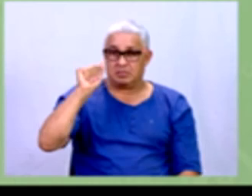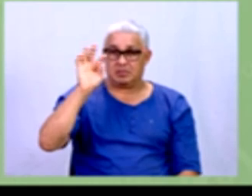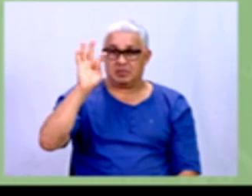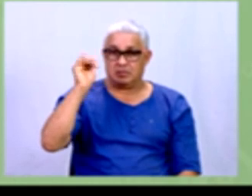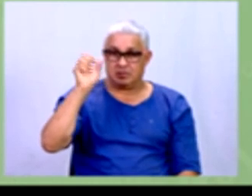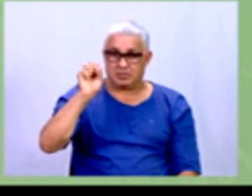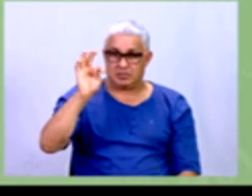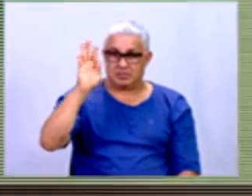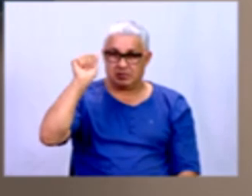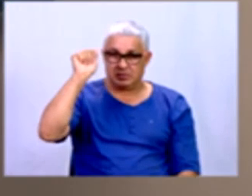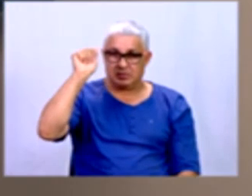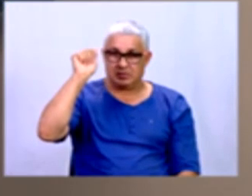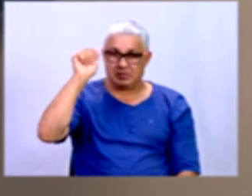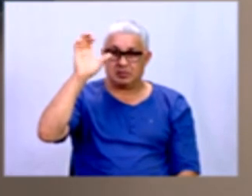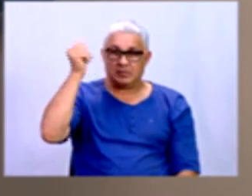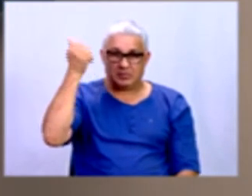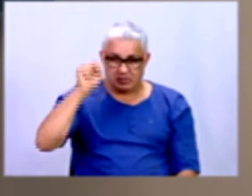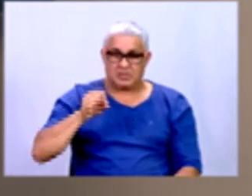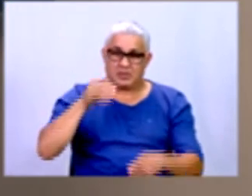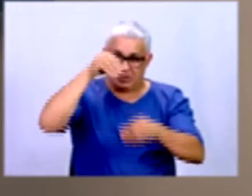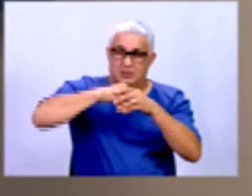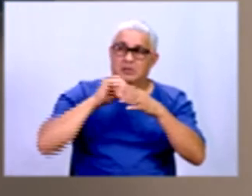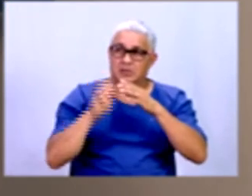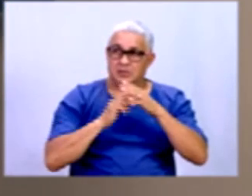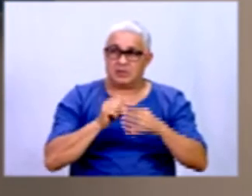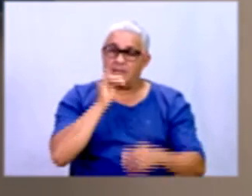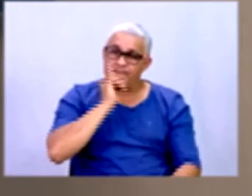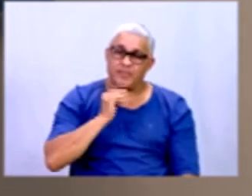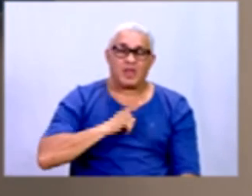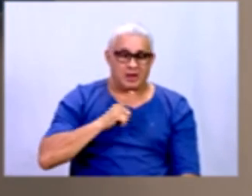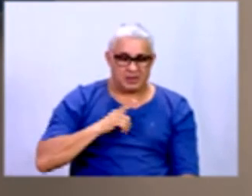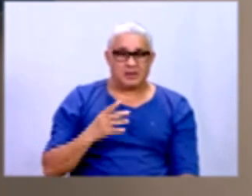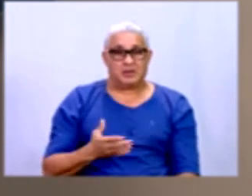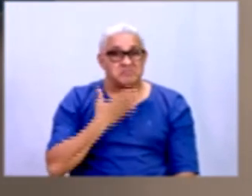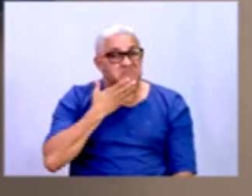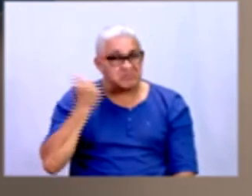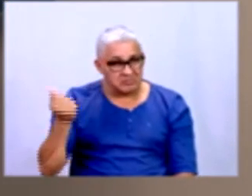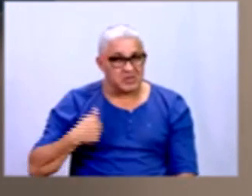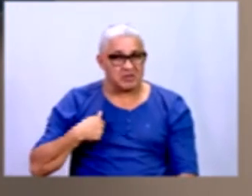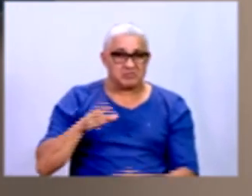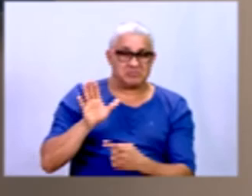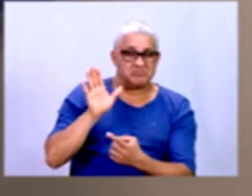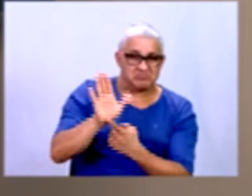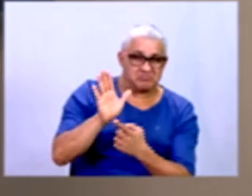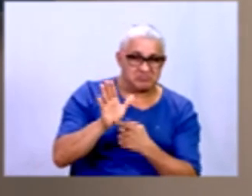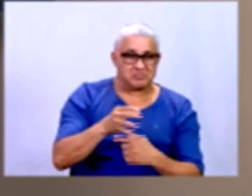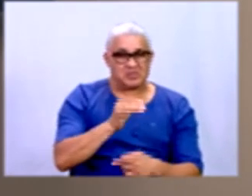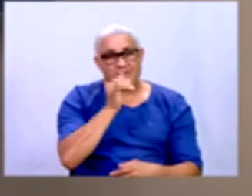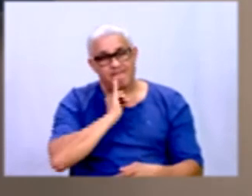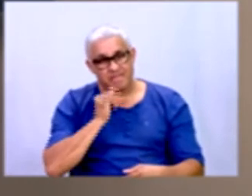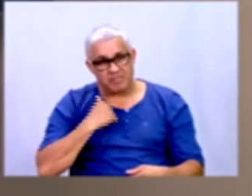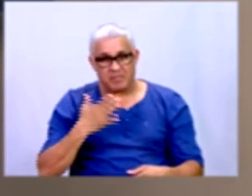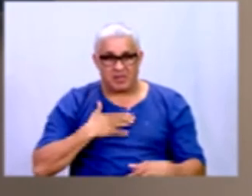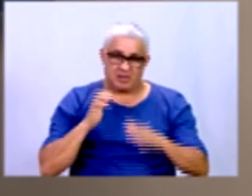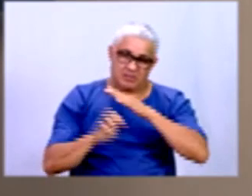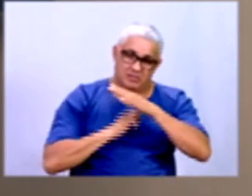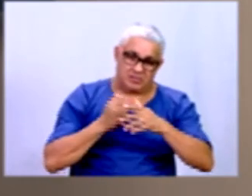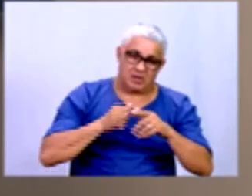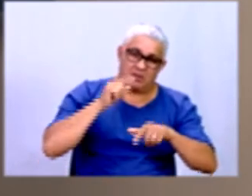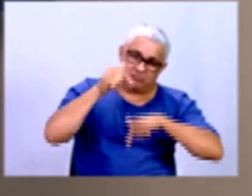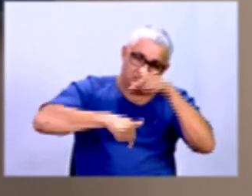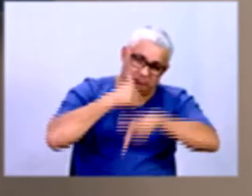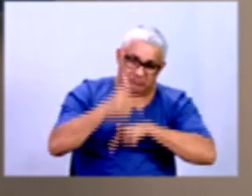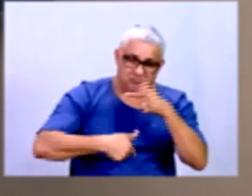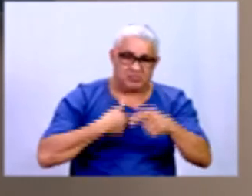empresa e tiver até um exemplo, olha, isso melhorou muito na minha organização, porque foi feito determinado